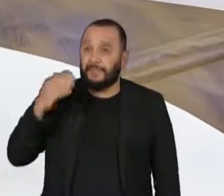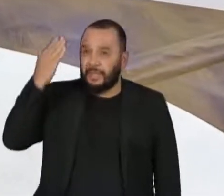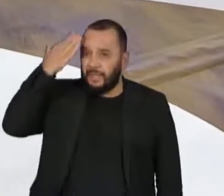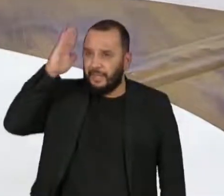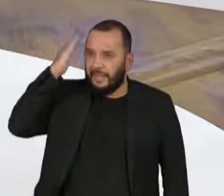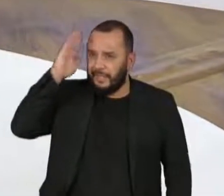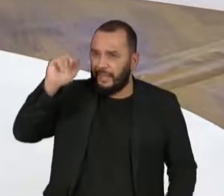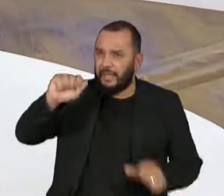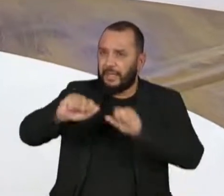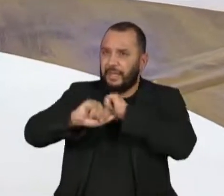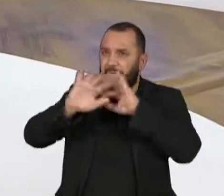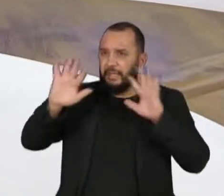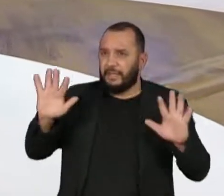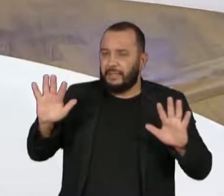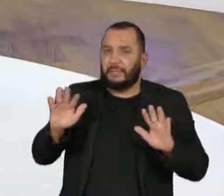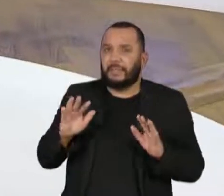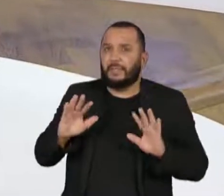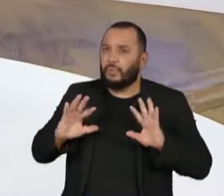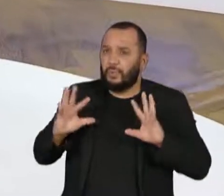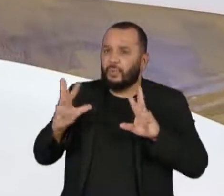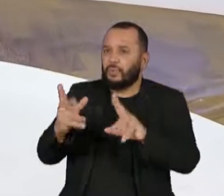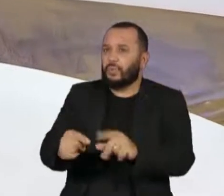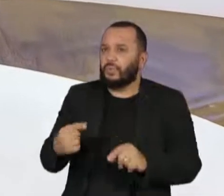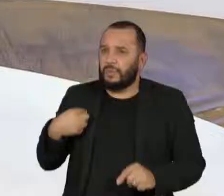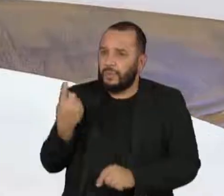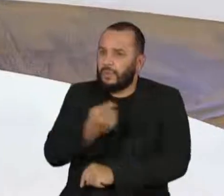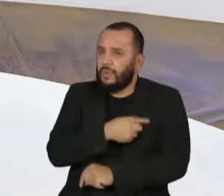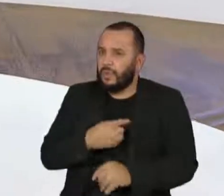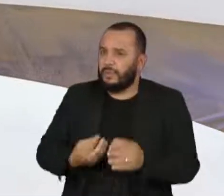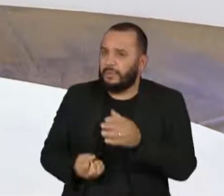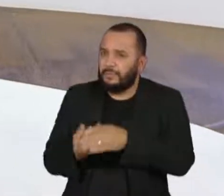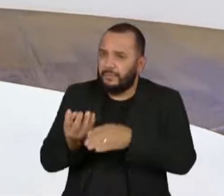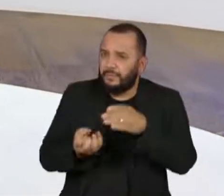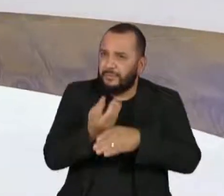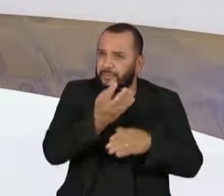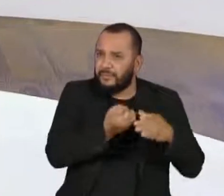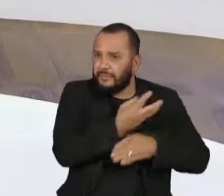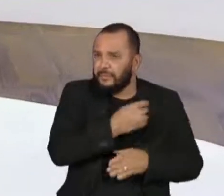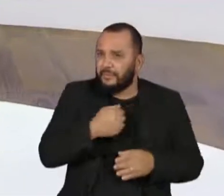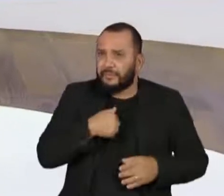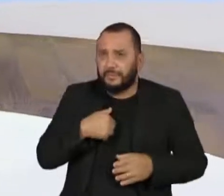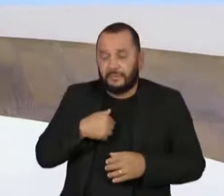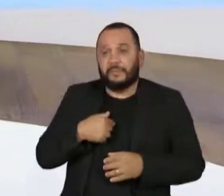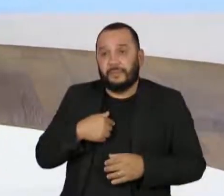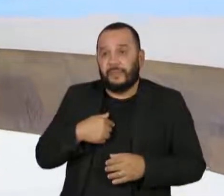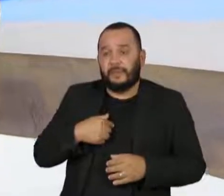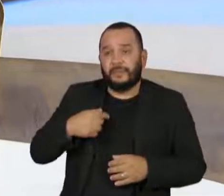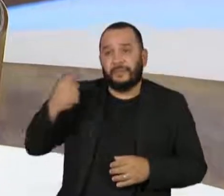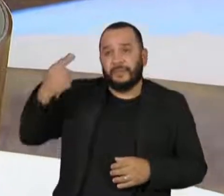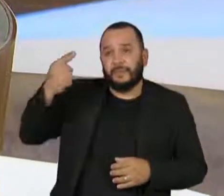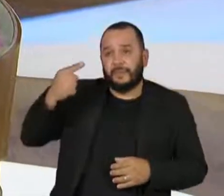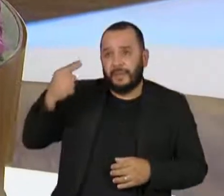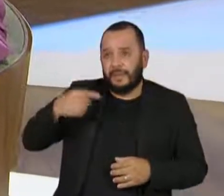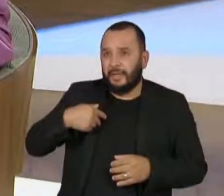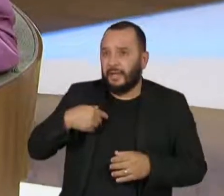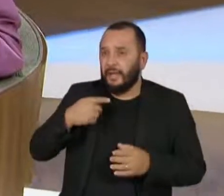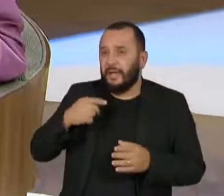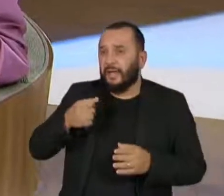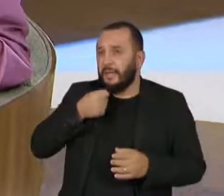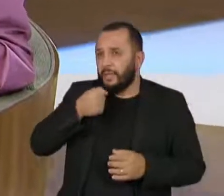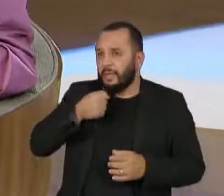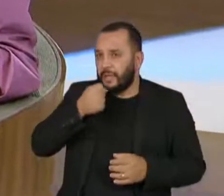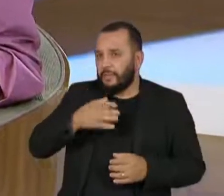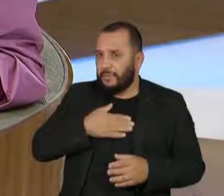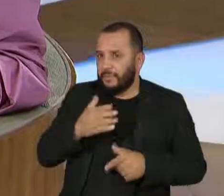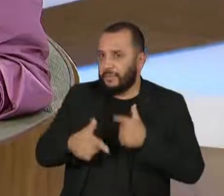enquanto a grandeza de estudo que a gente tem produzido é voltar, por exemplo, para a primeira entrevista, para a primeira matéria que saiu sobre o meu